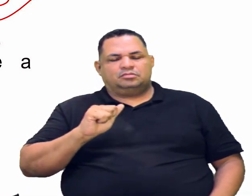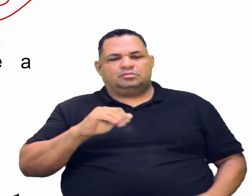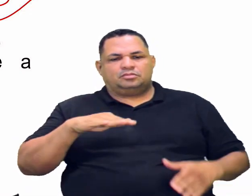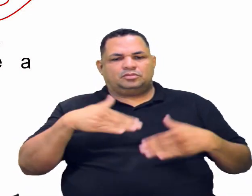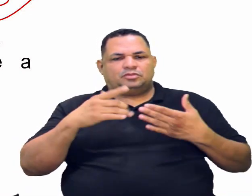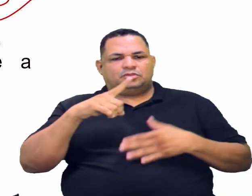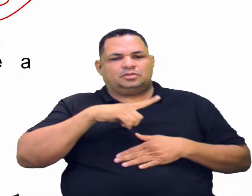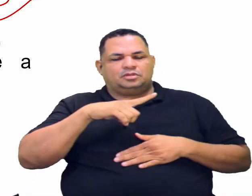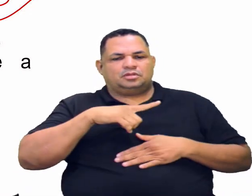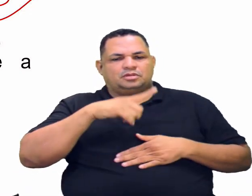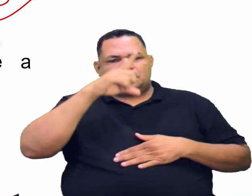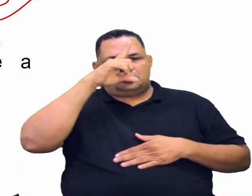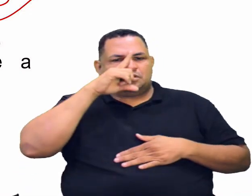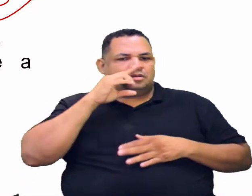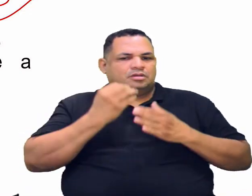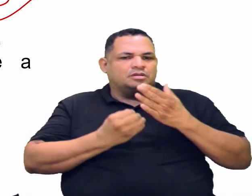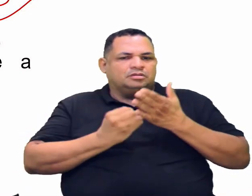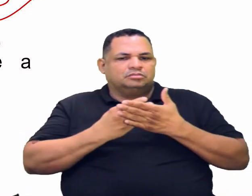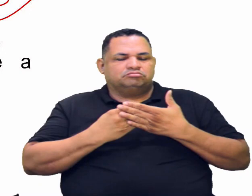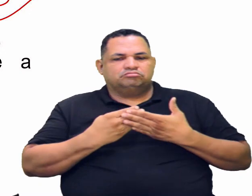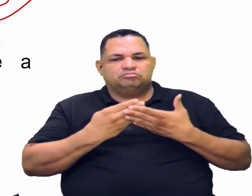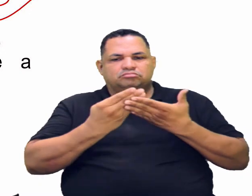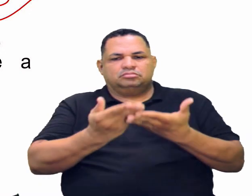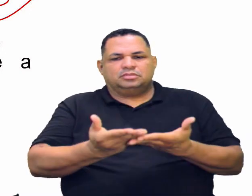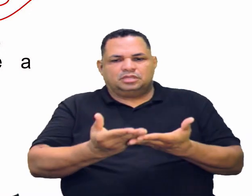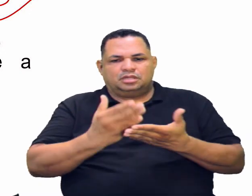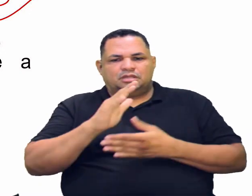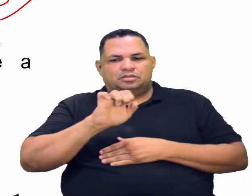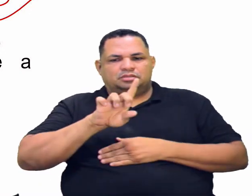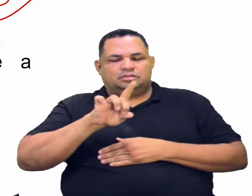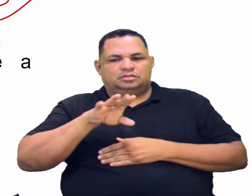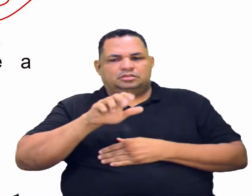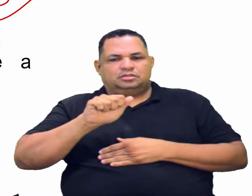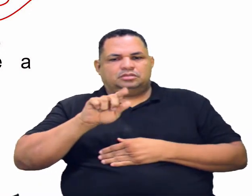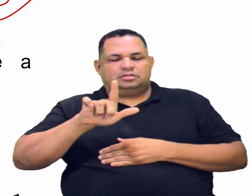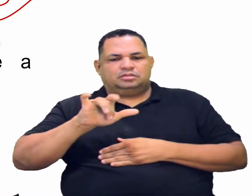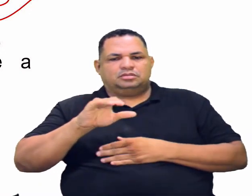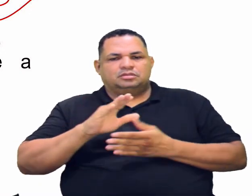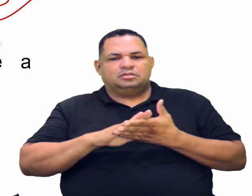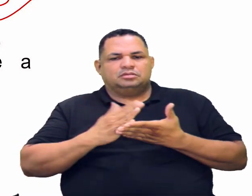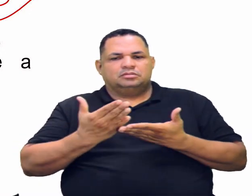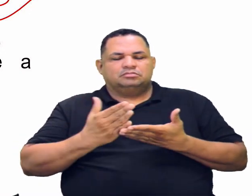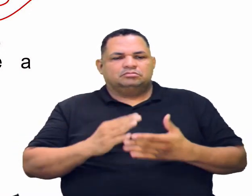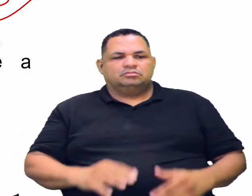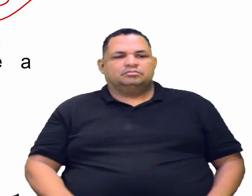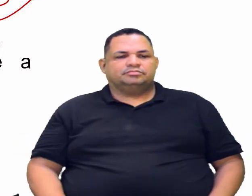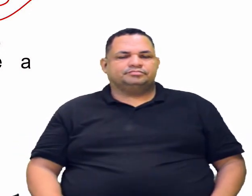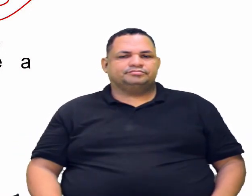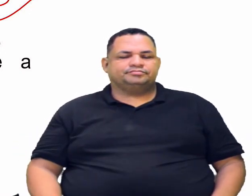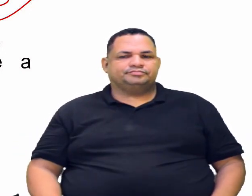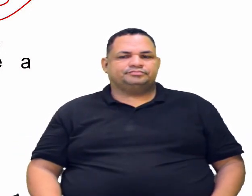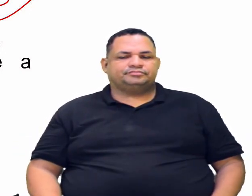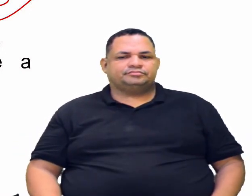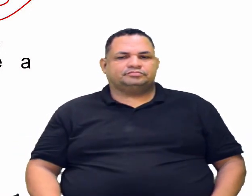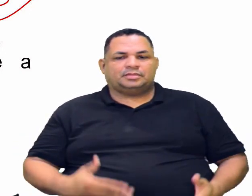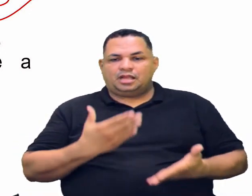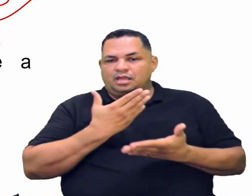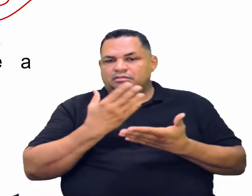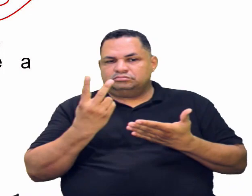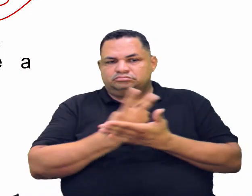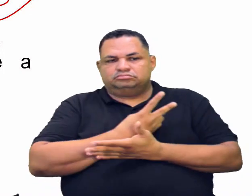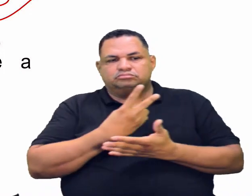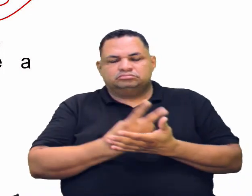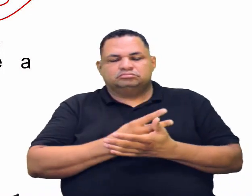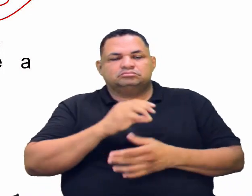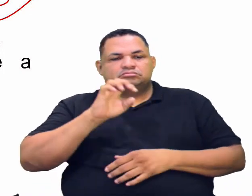ao sofrer oxidação, fornece aldeídos. Não, a gente acabou de ver que ele fornece cetona, porque é um álcool secundário. E a